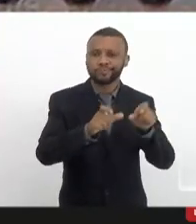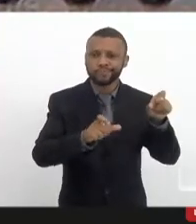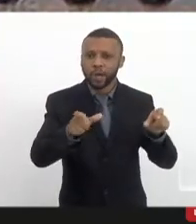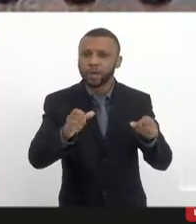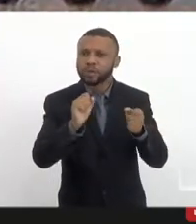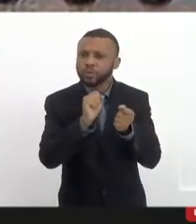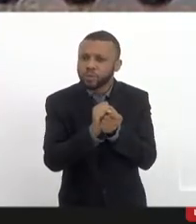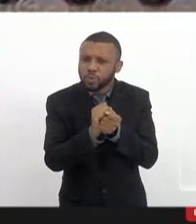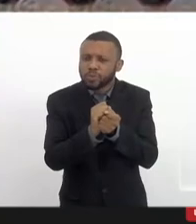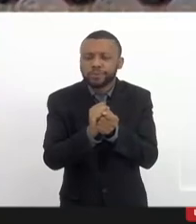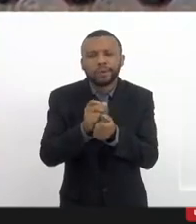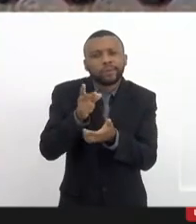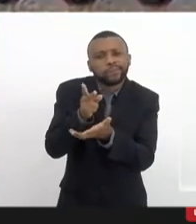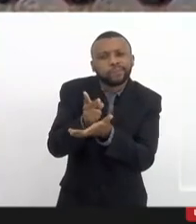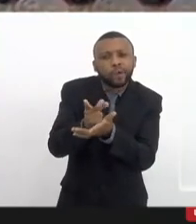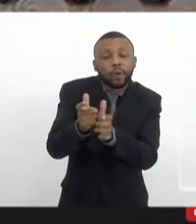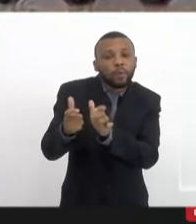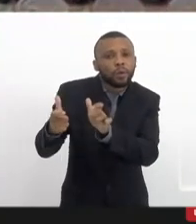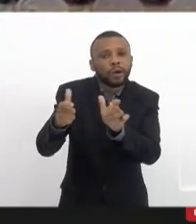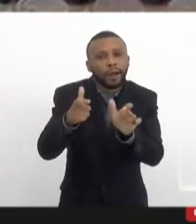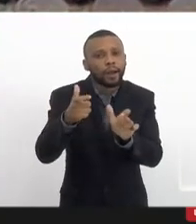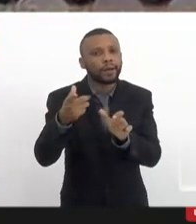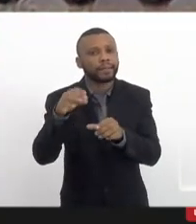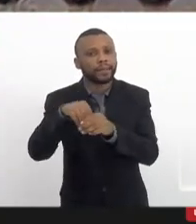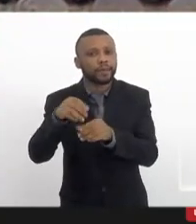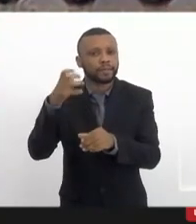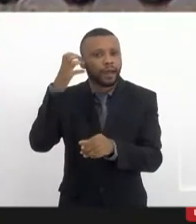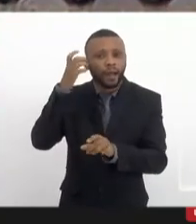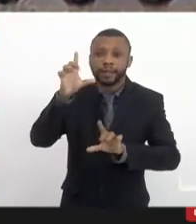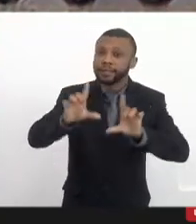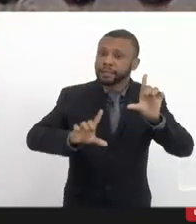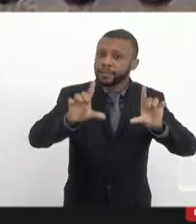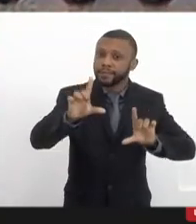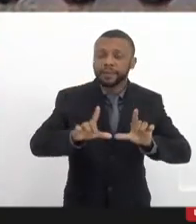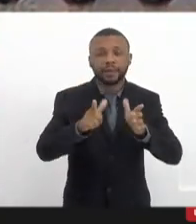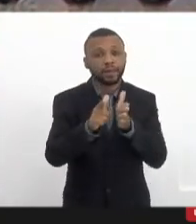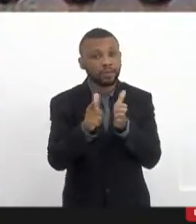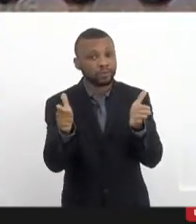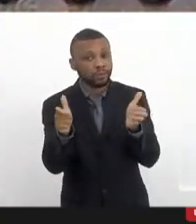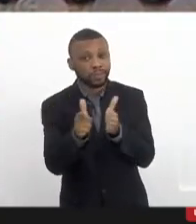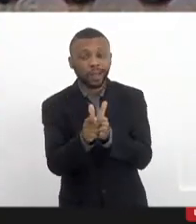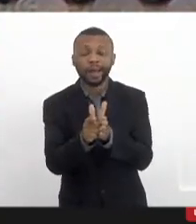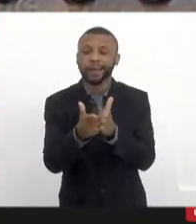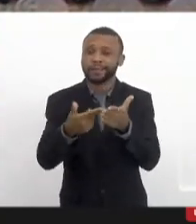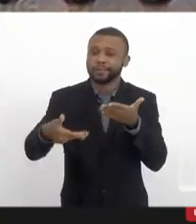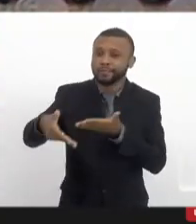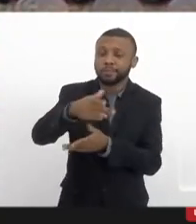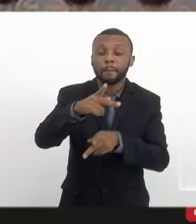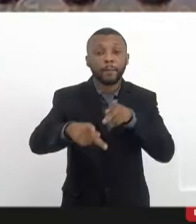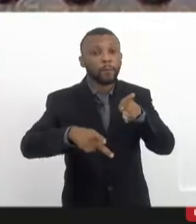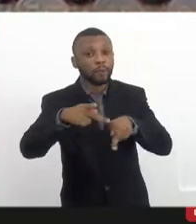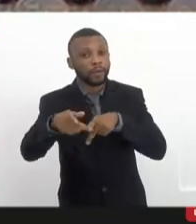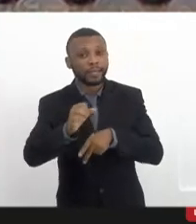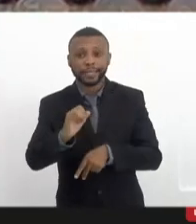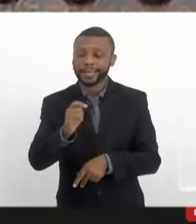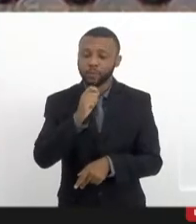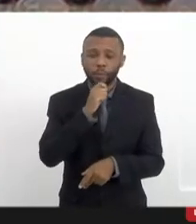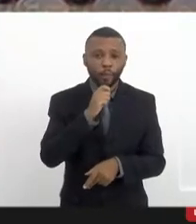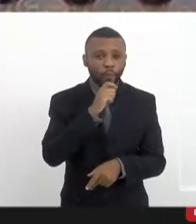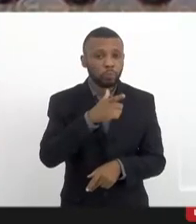juntas no mesmo lugar, as rádios, as TVs e jornais comunitários, se não houver que possam